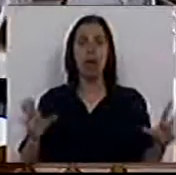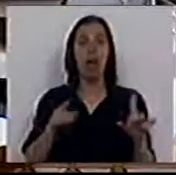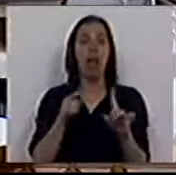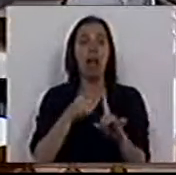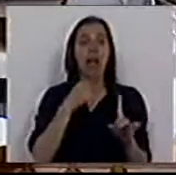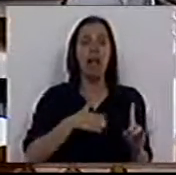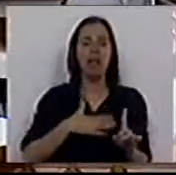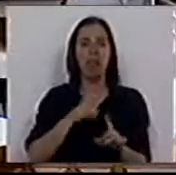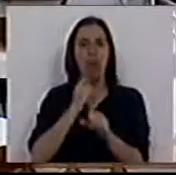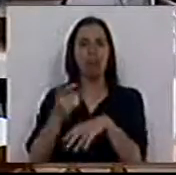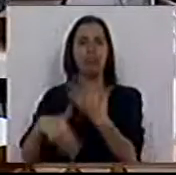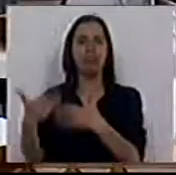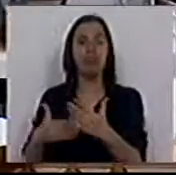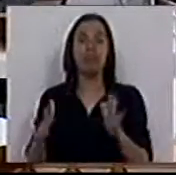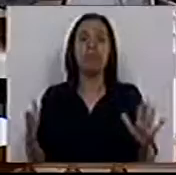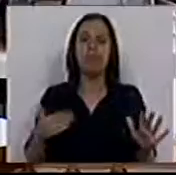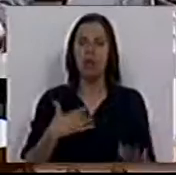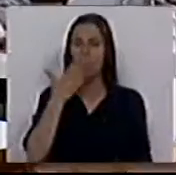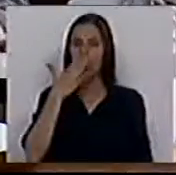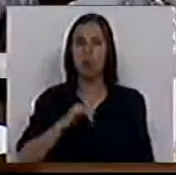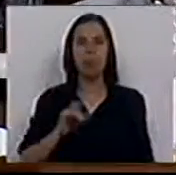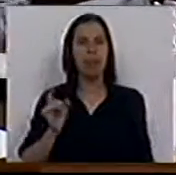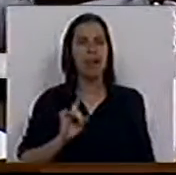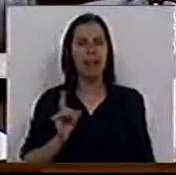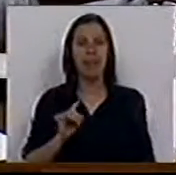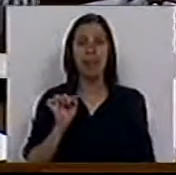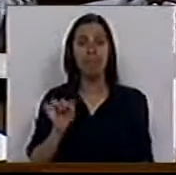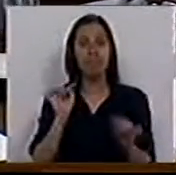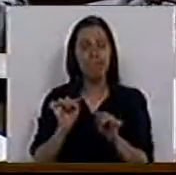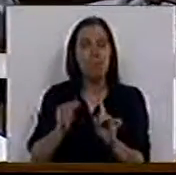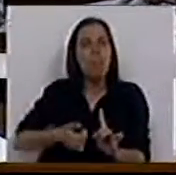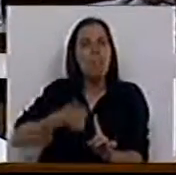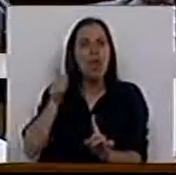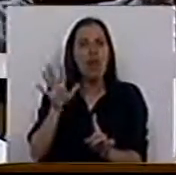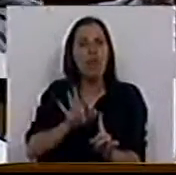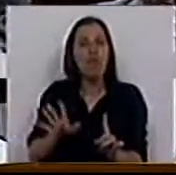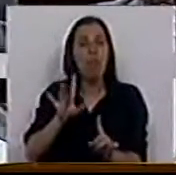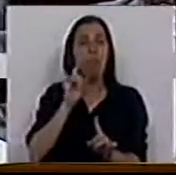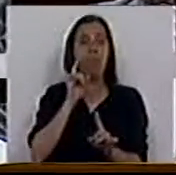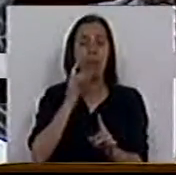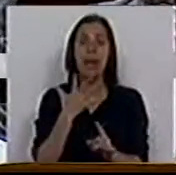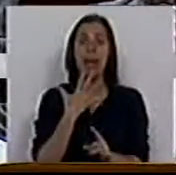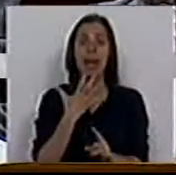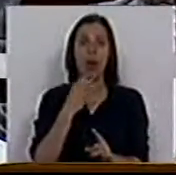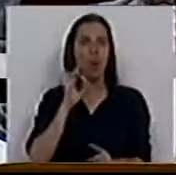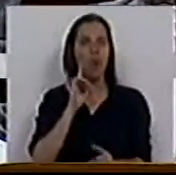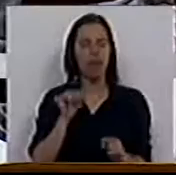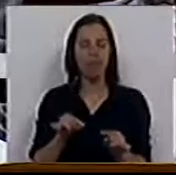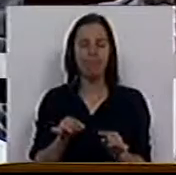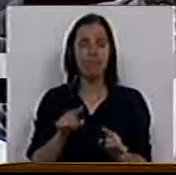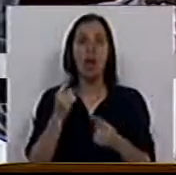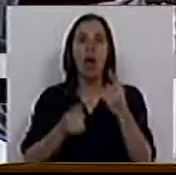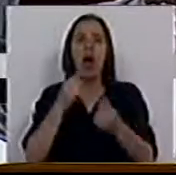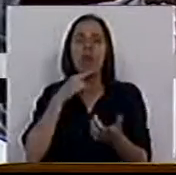sendo que esta entidade pode começar a exercer. Não nos parece que esta seja a melhor forma de garantir rigor e qualidade.